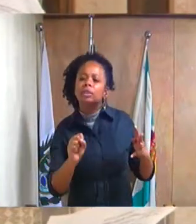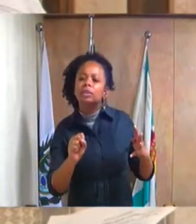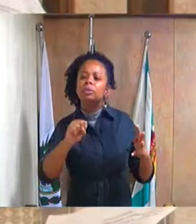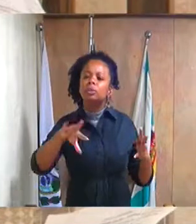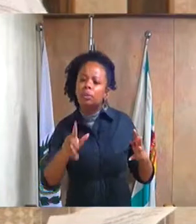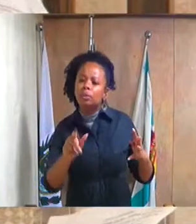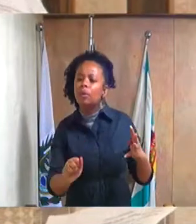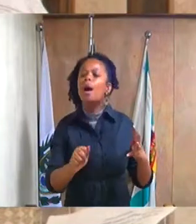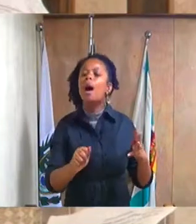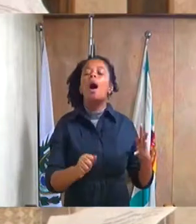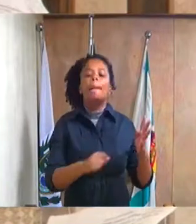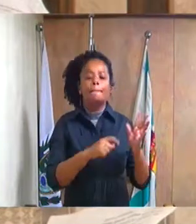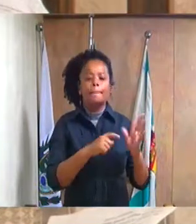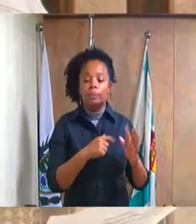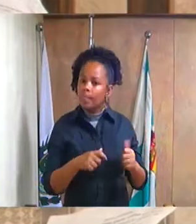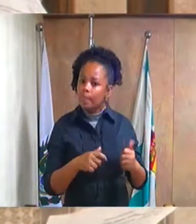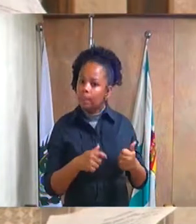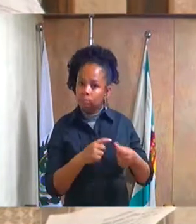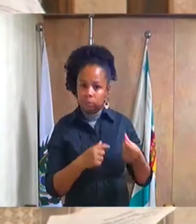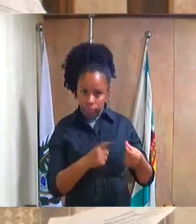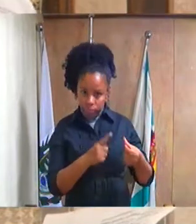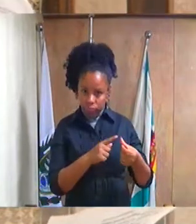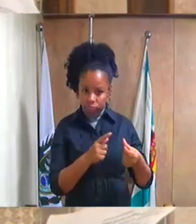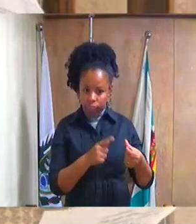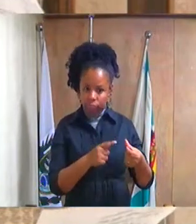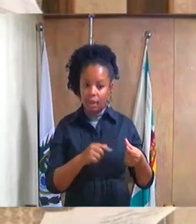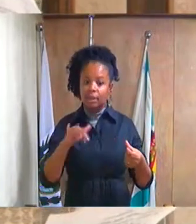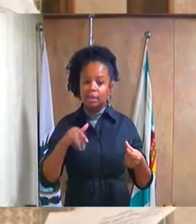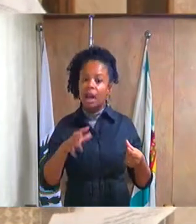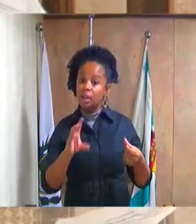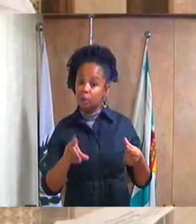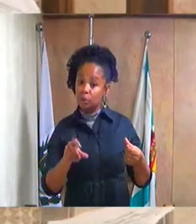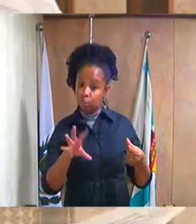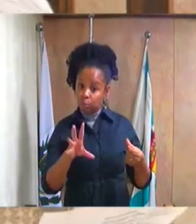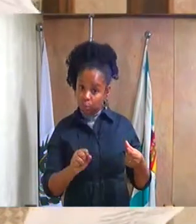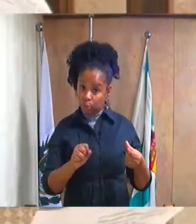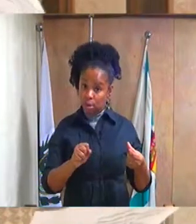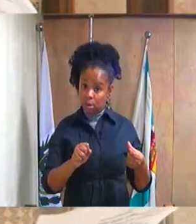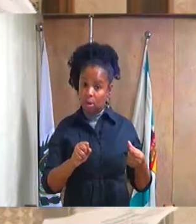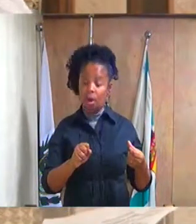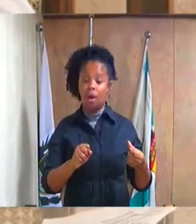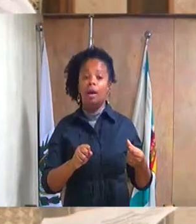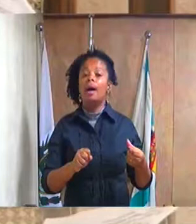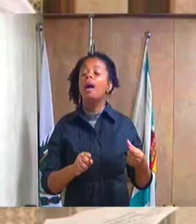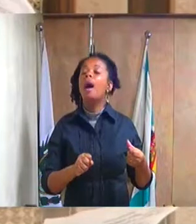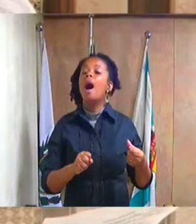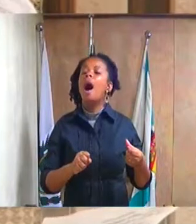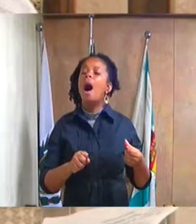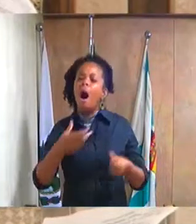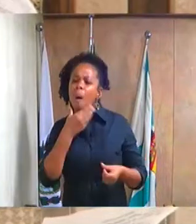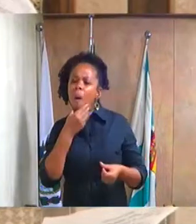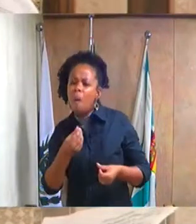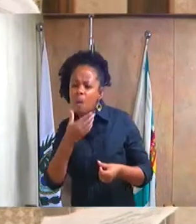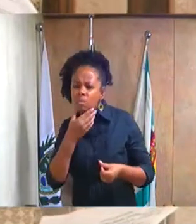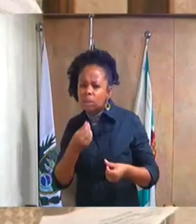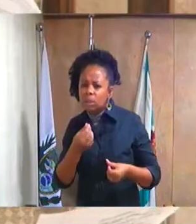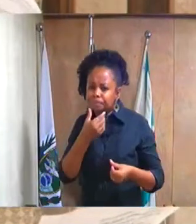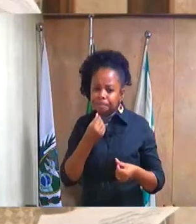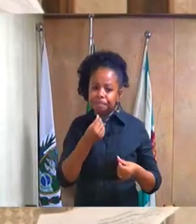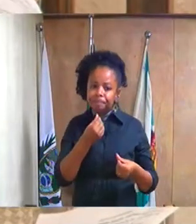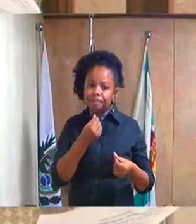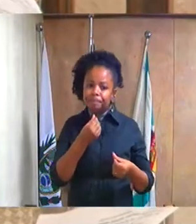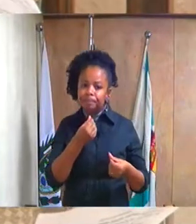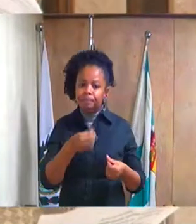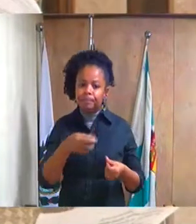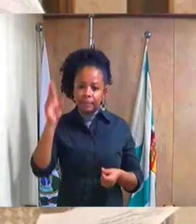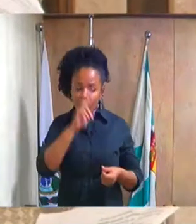ao excelentíssimo senhor soldado PM Nairson Farias, Nascimento Neto, a medalha a bravura Duque Caxiense, ao excelentíssimo senhor, ao justiço